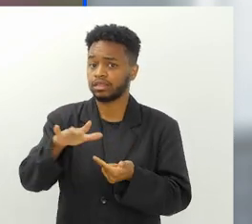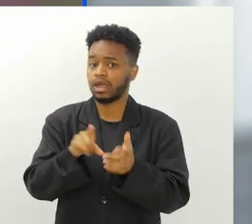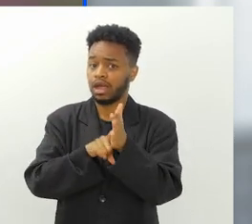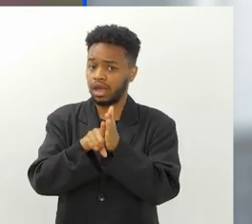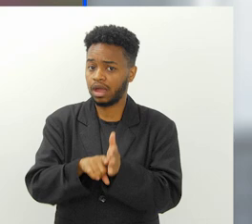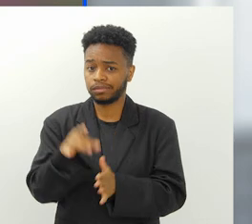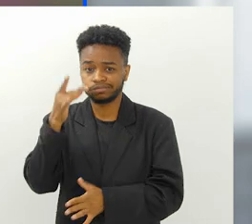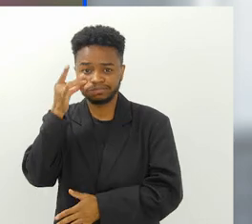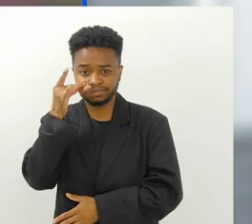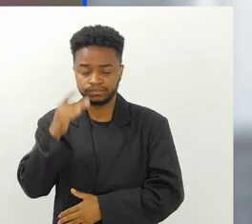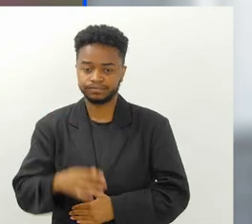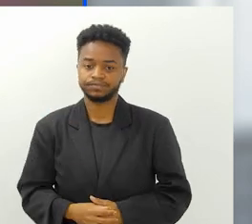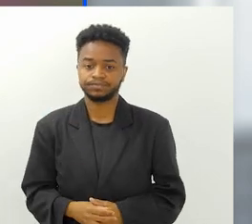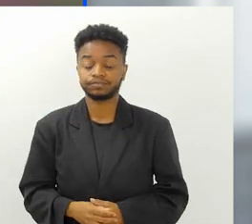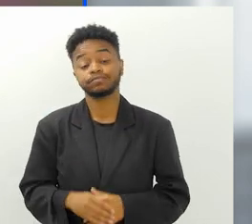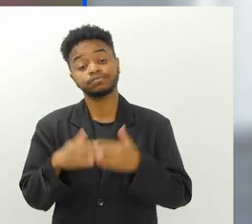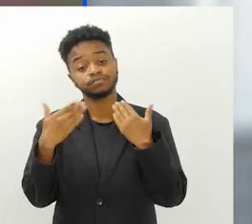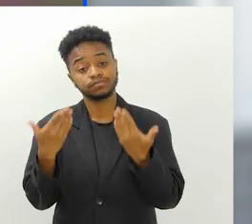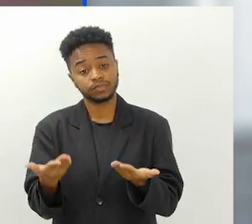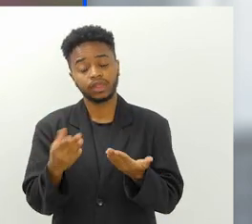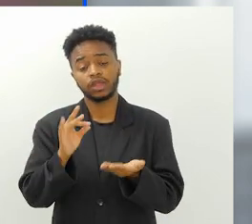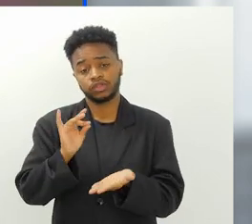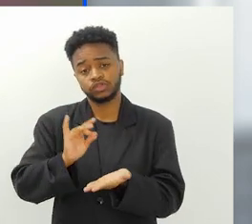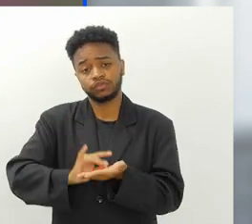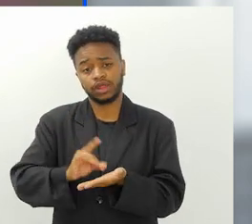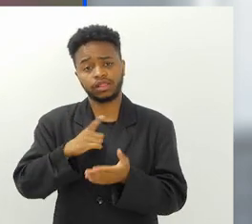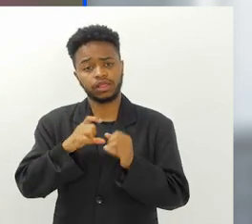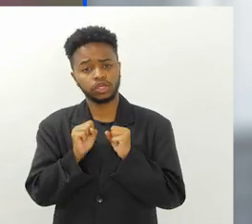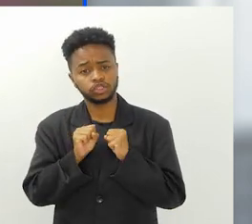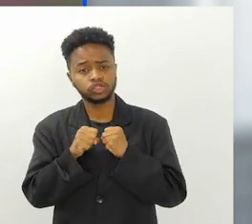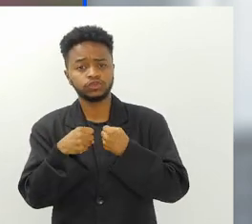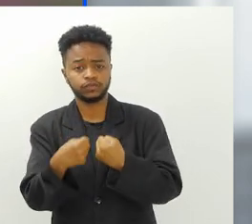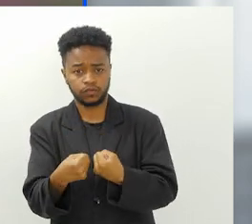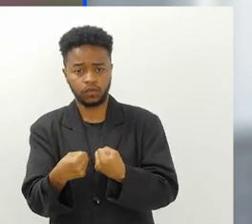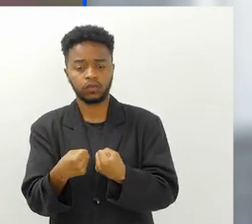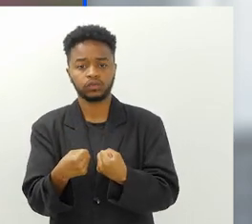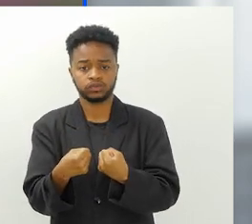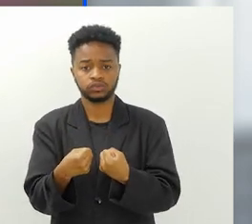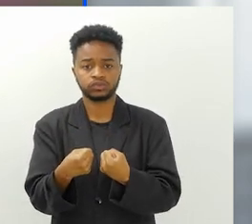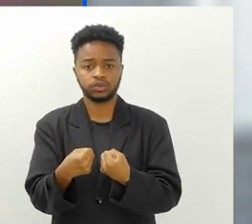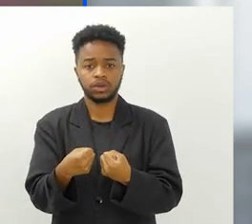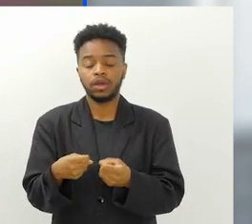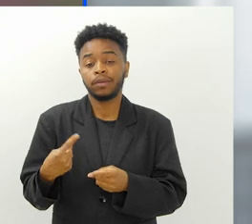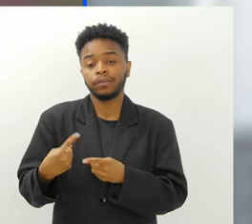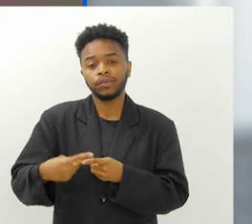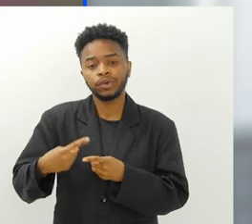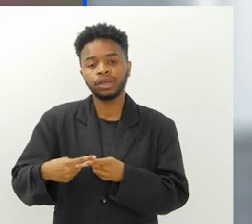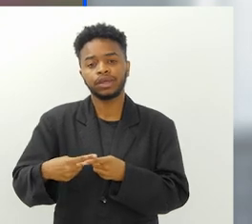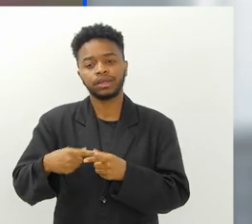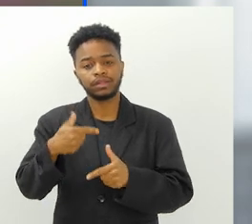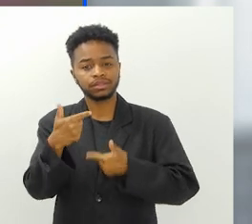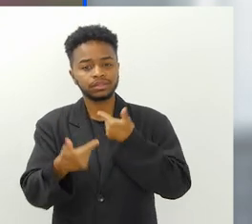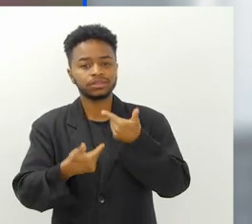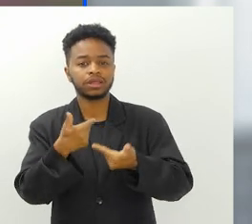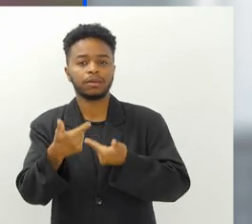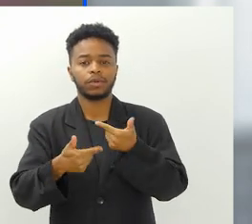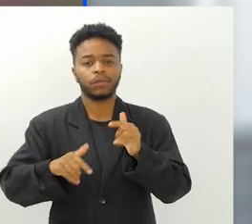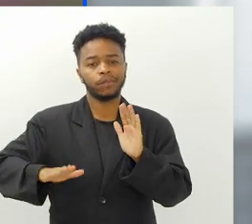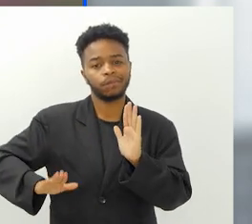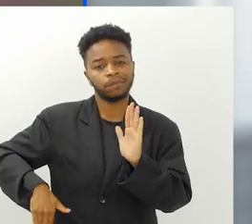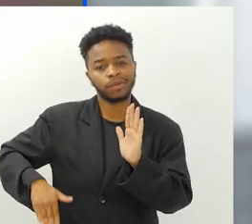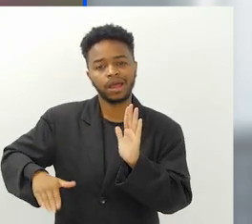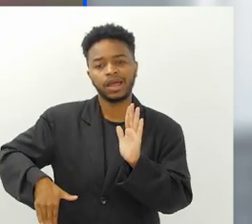como a gente chama. Então, realmente, um esforço de ter trabalhado em